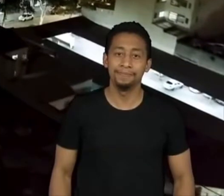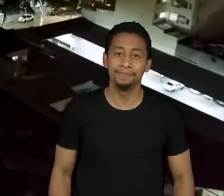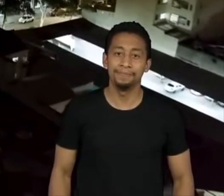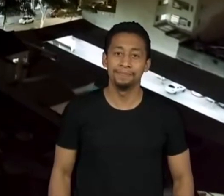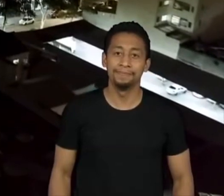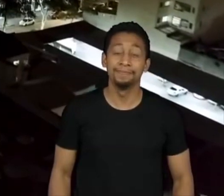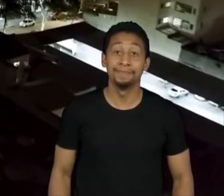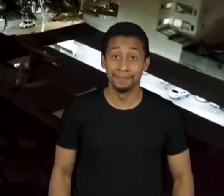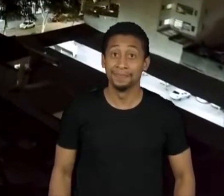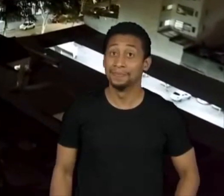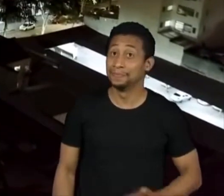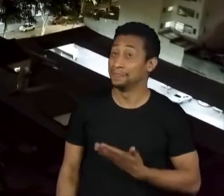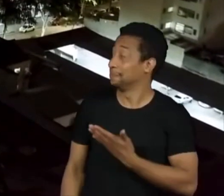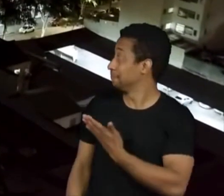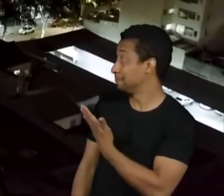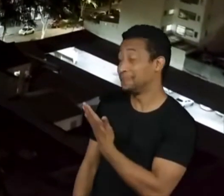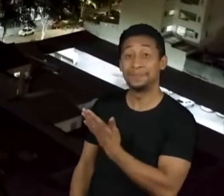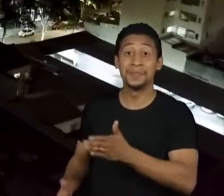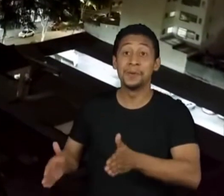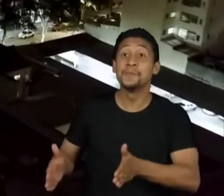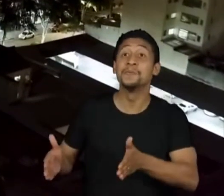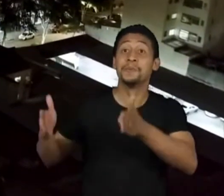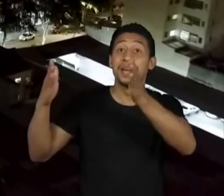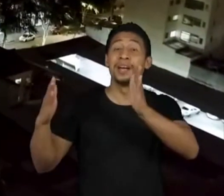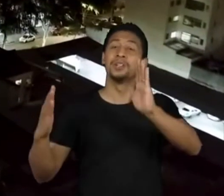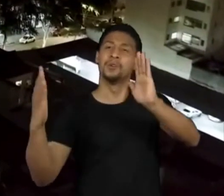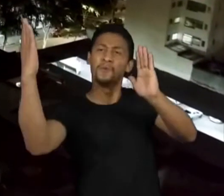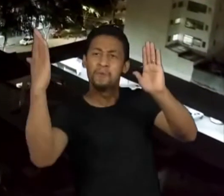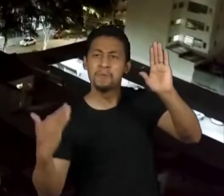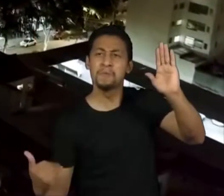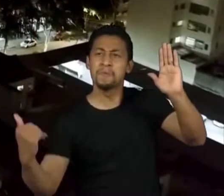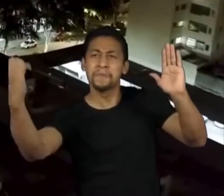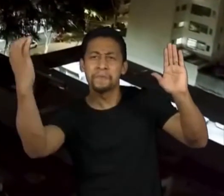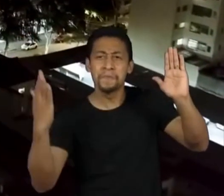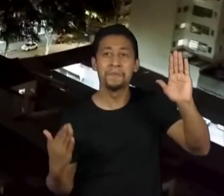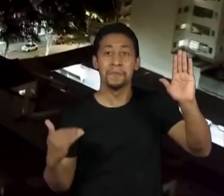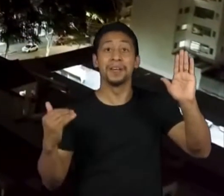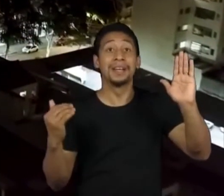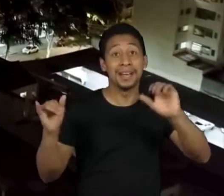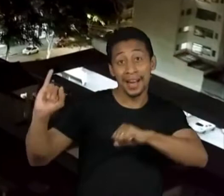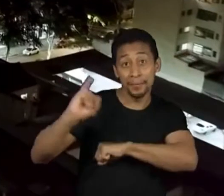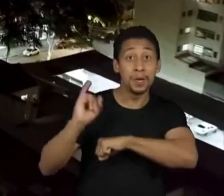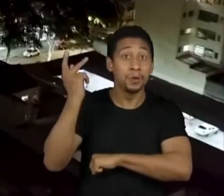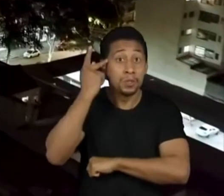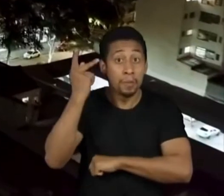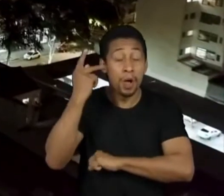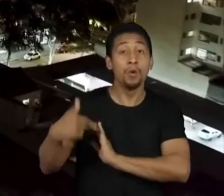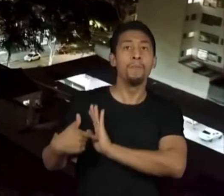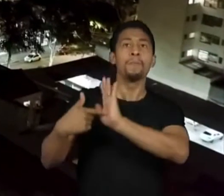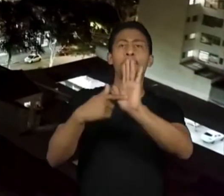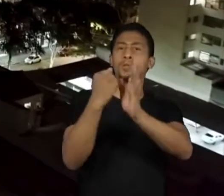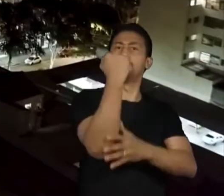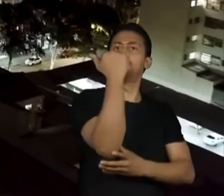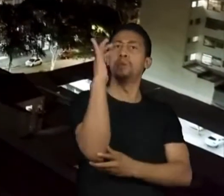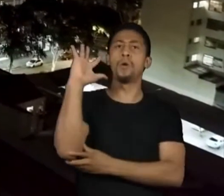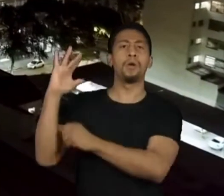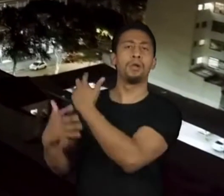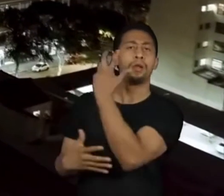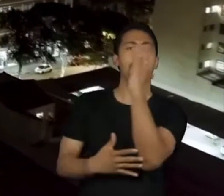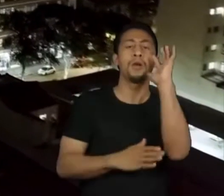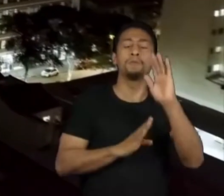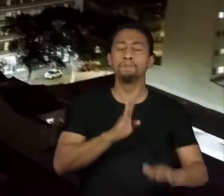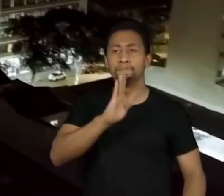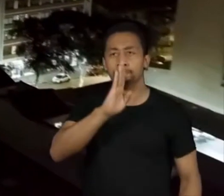Nas paredes laterais dos prédios da capital paulista, as imagens de silêncios foram projetadas para gerar